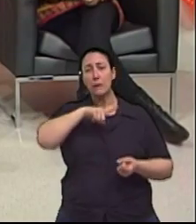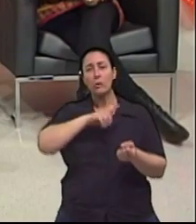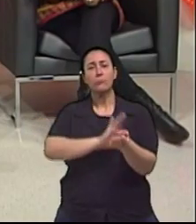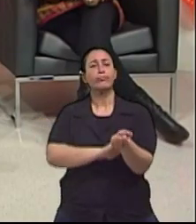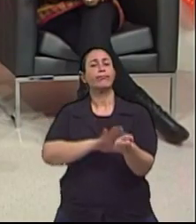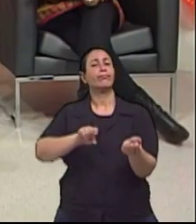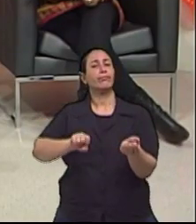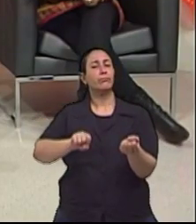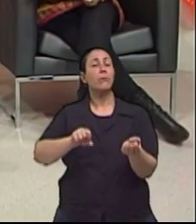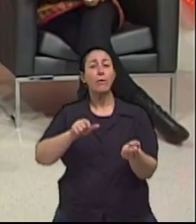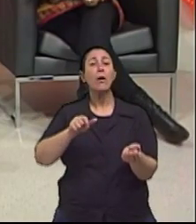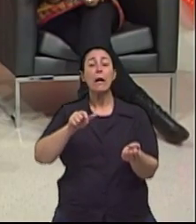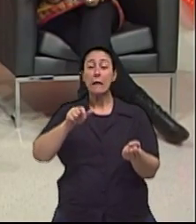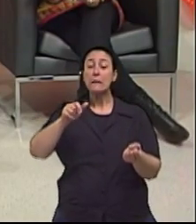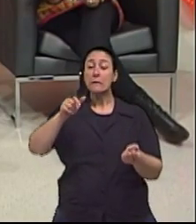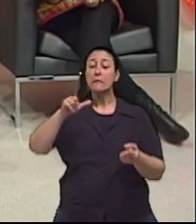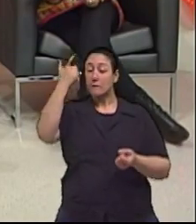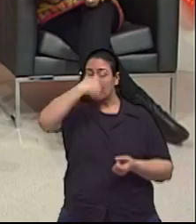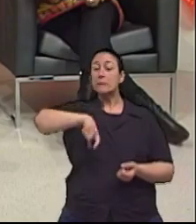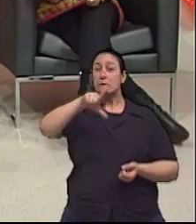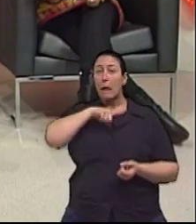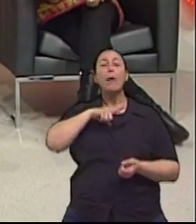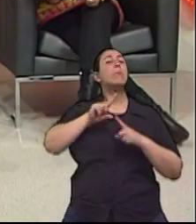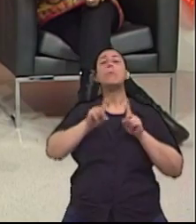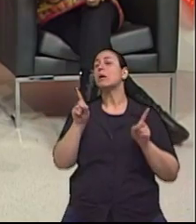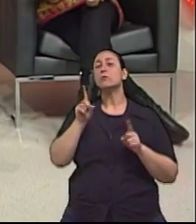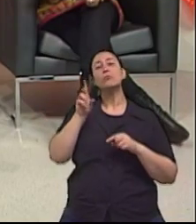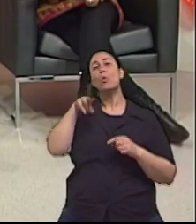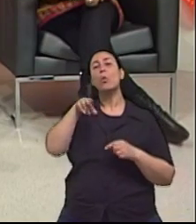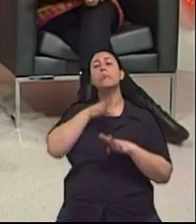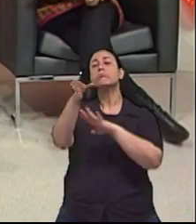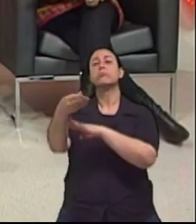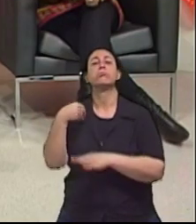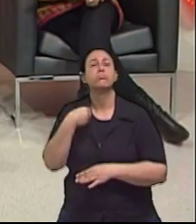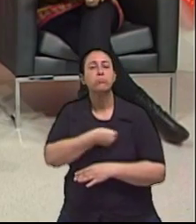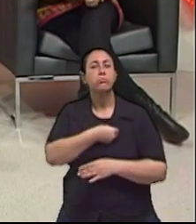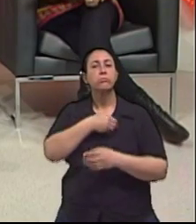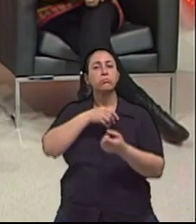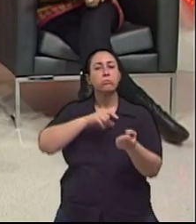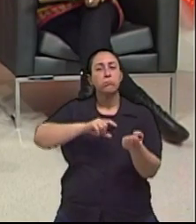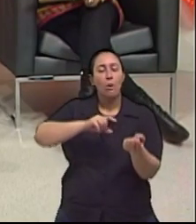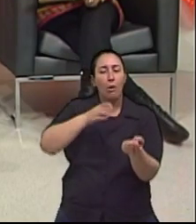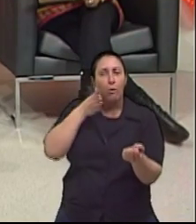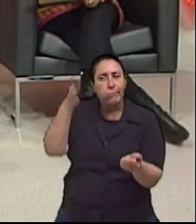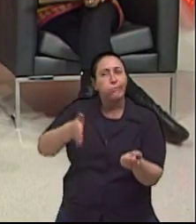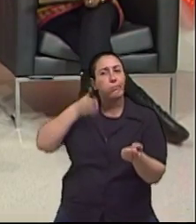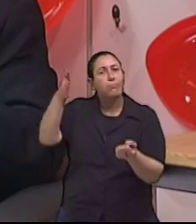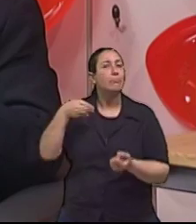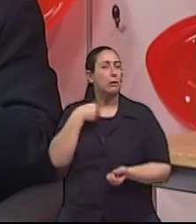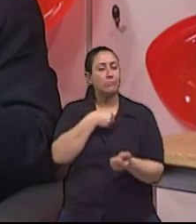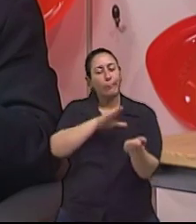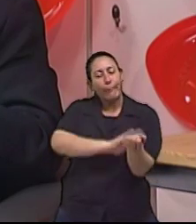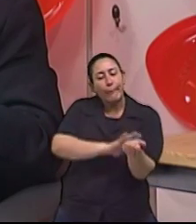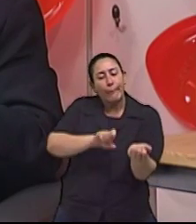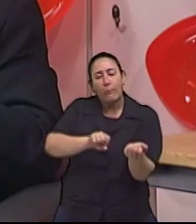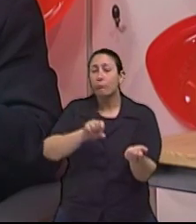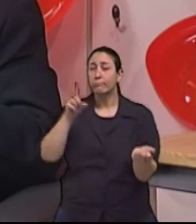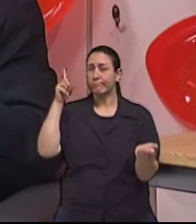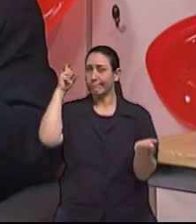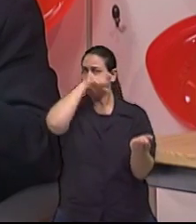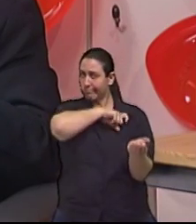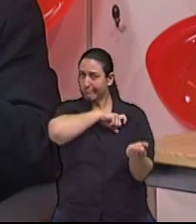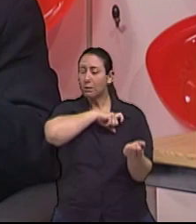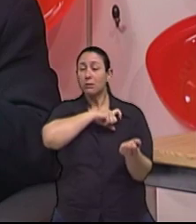São, mas não se sabem. Isso, exatamente. Porque não buscam fazer a medição regular. E uma outra parte,